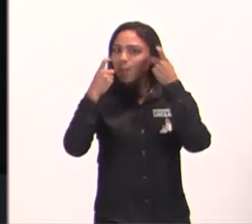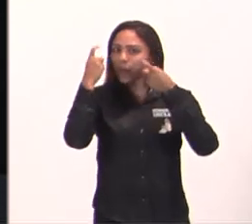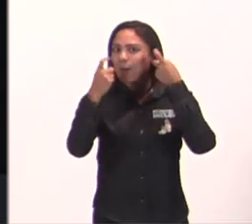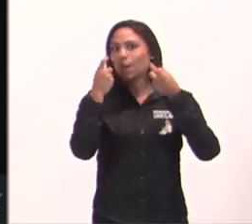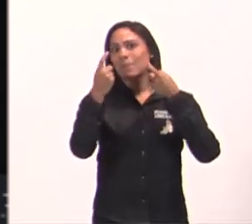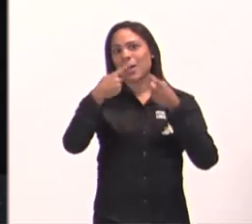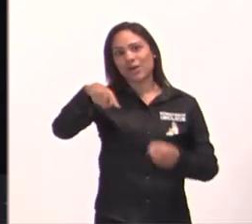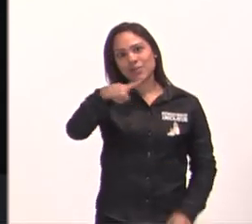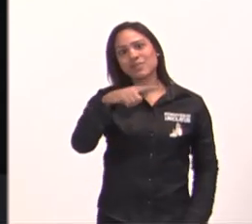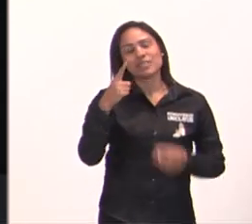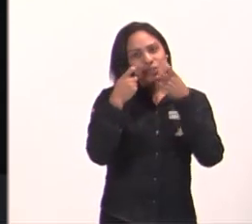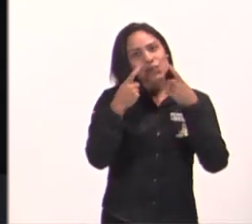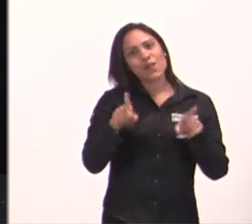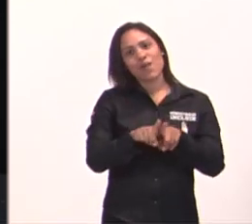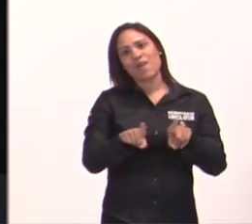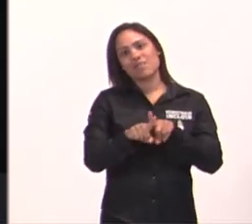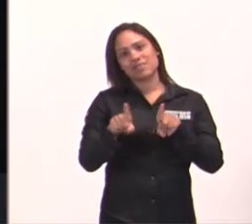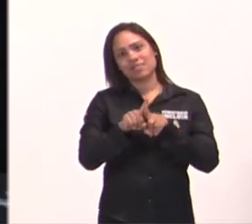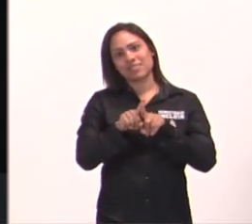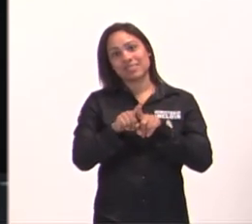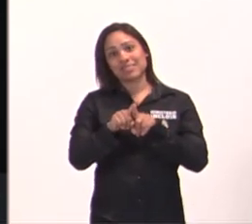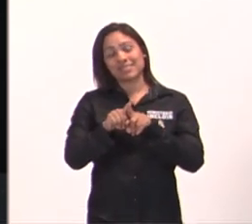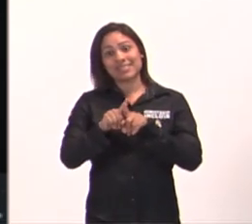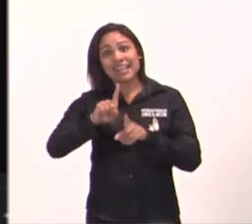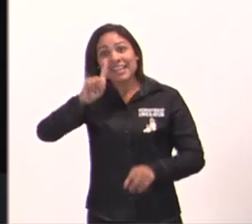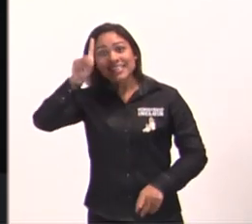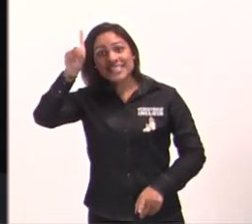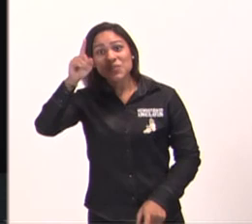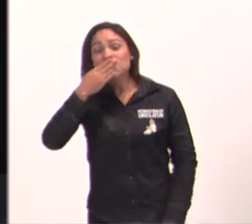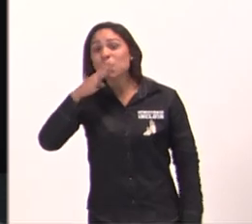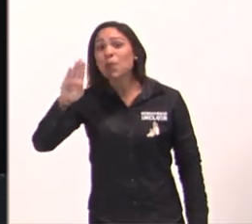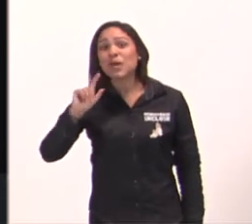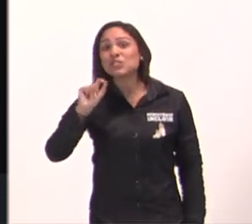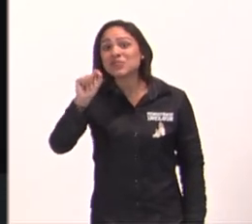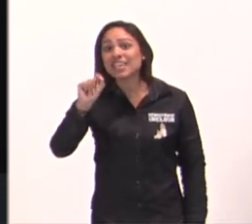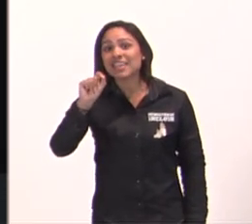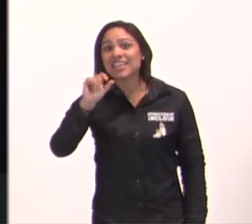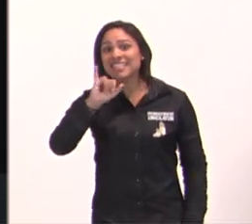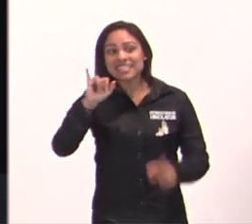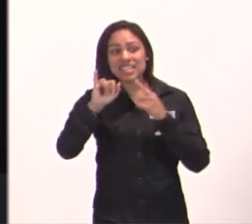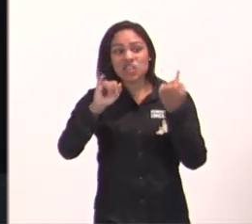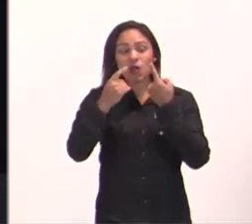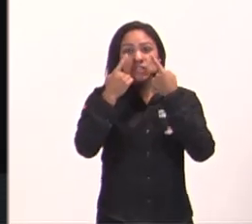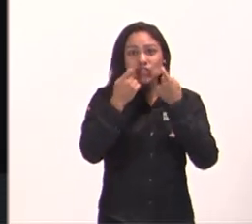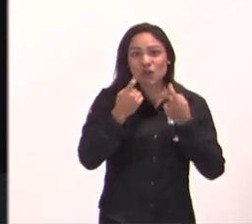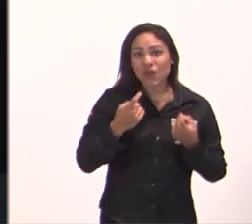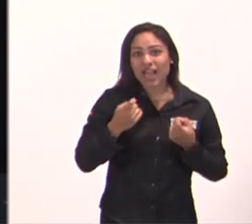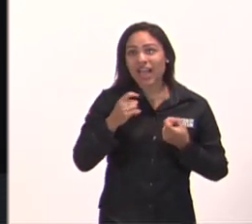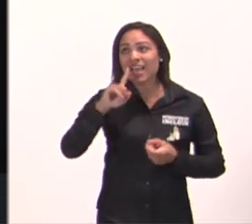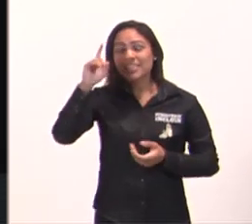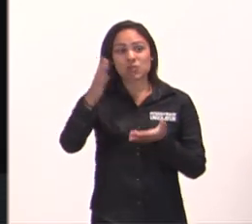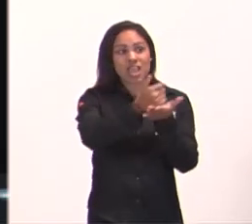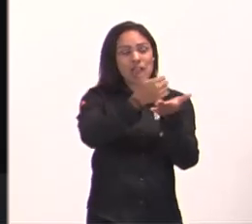que Deus é esse, que promete, que cada lágrima que você derramar, ele vai colher em taça, para transformar em vinho, o vinho era o símbolo